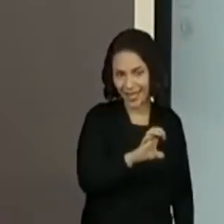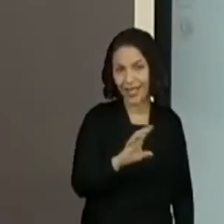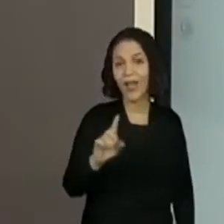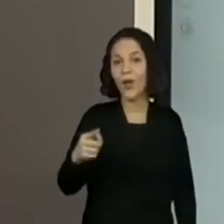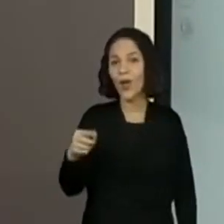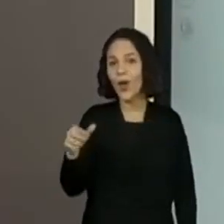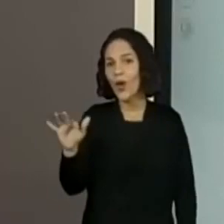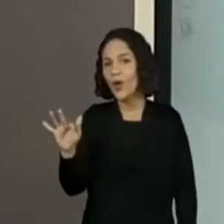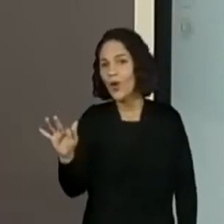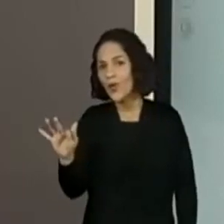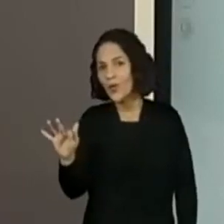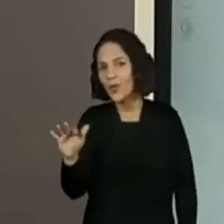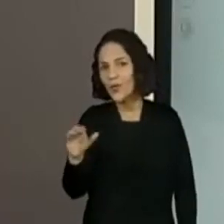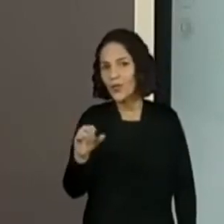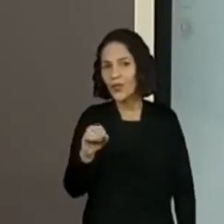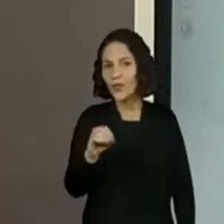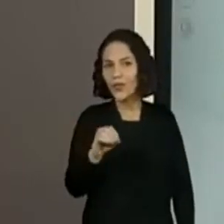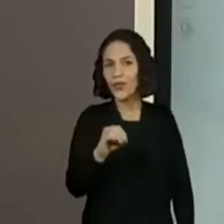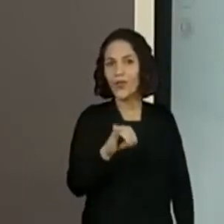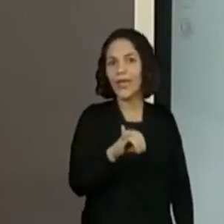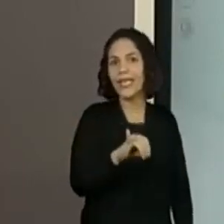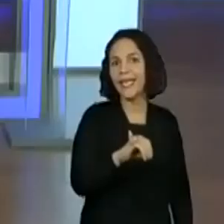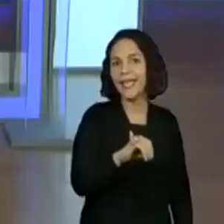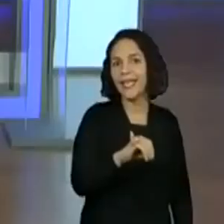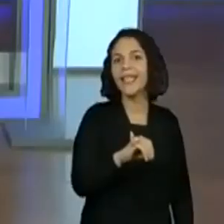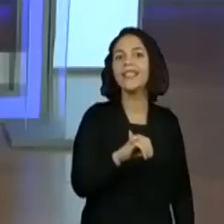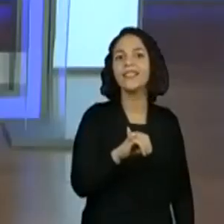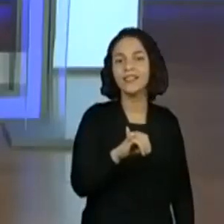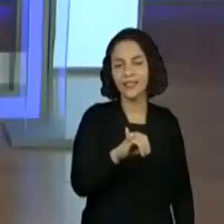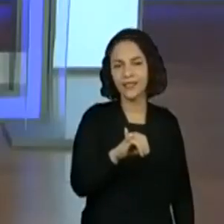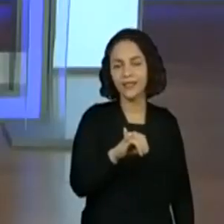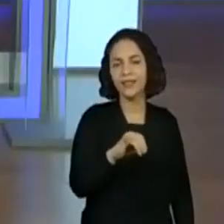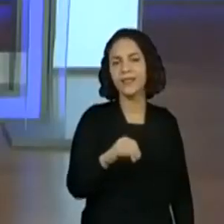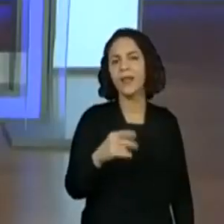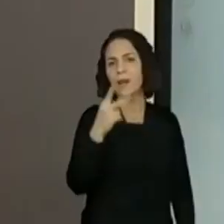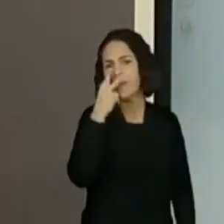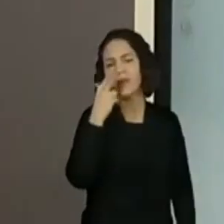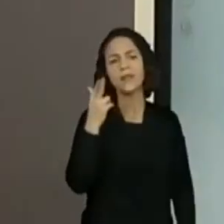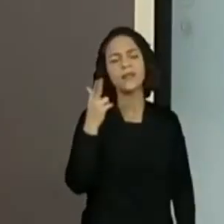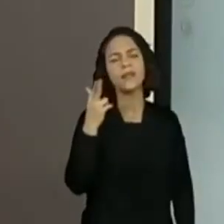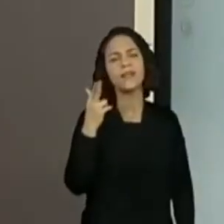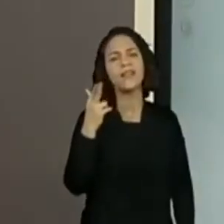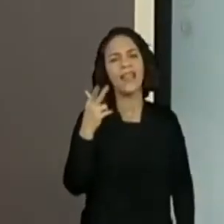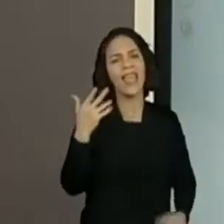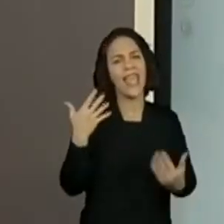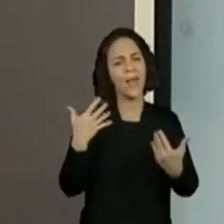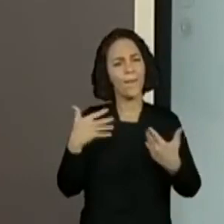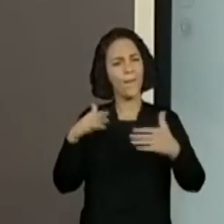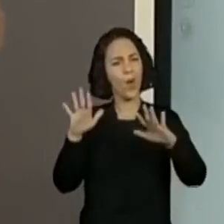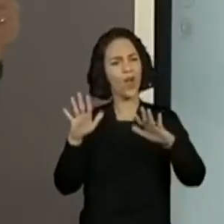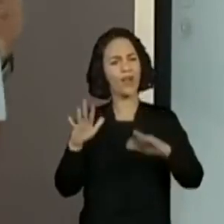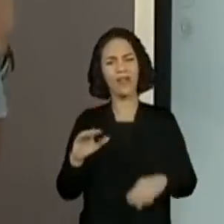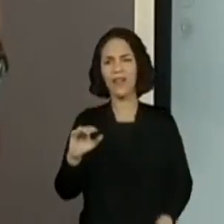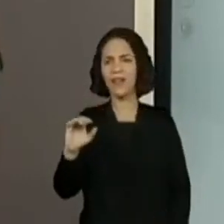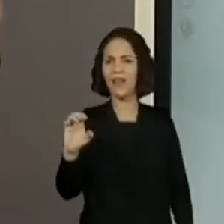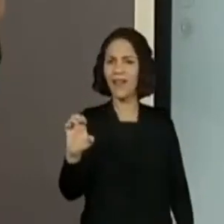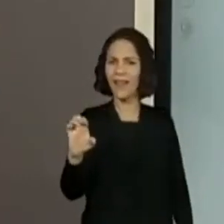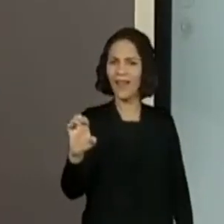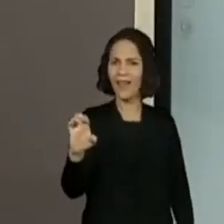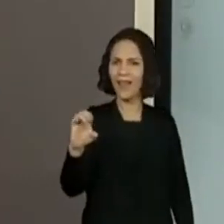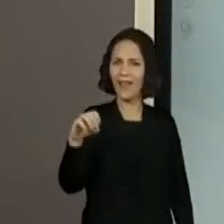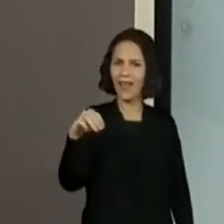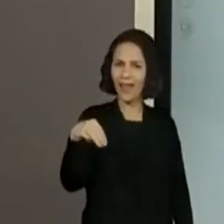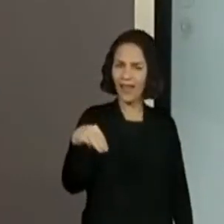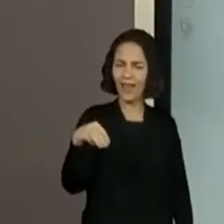Embora. Embora. Embora. O que será? Que palavra? Que momento?